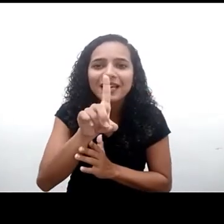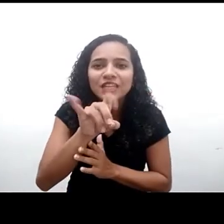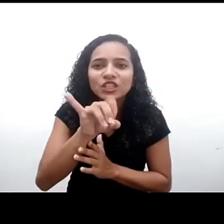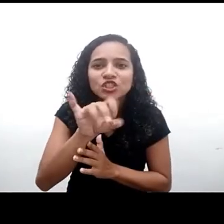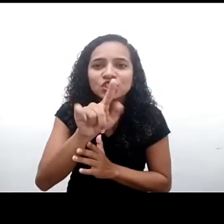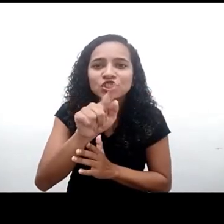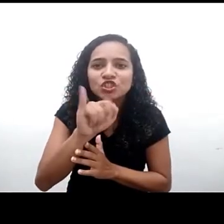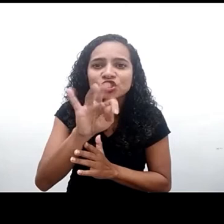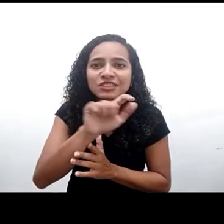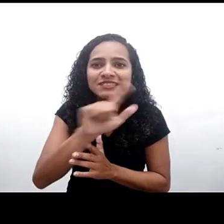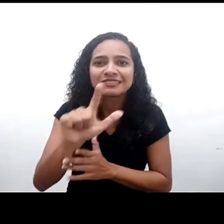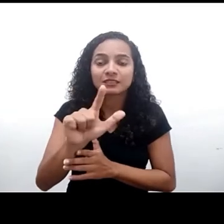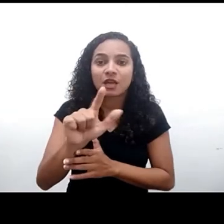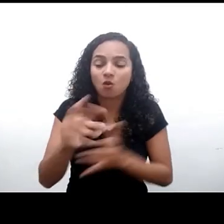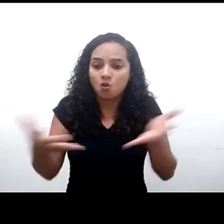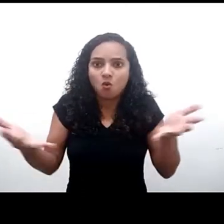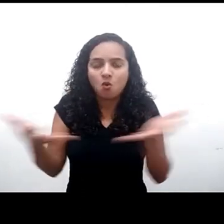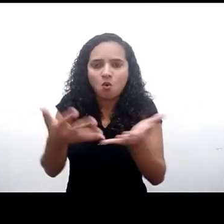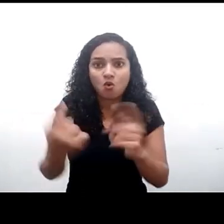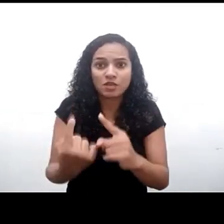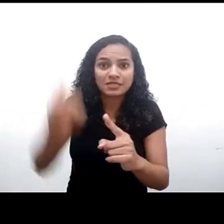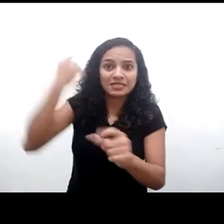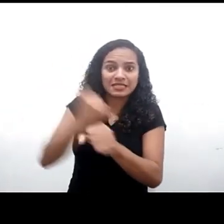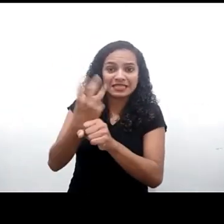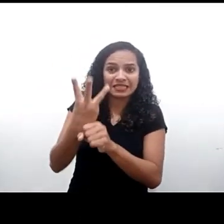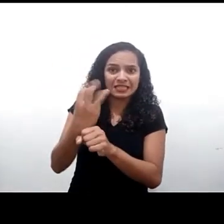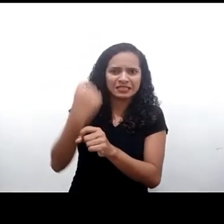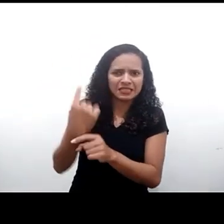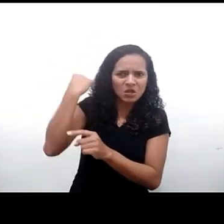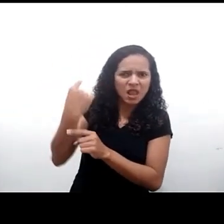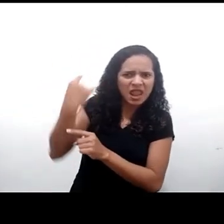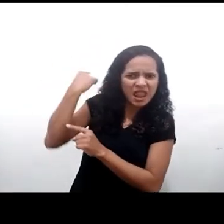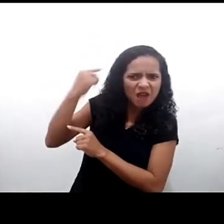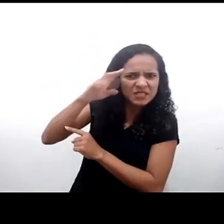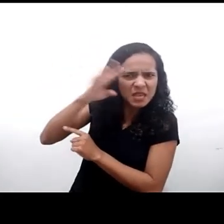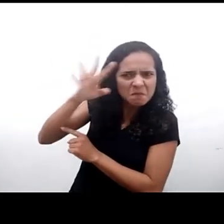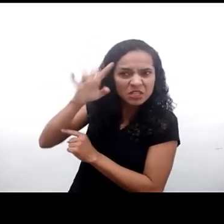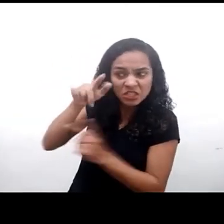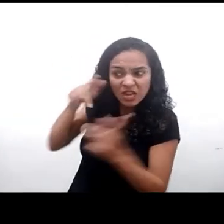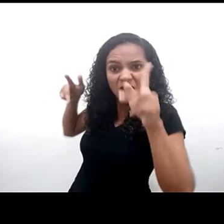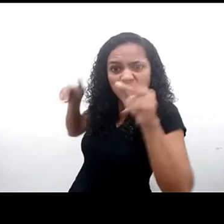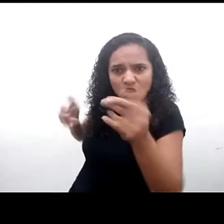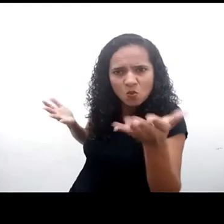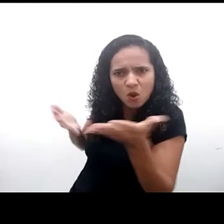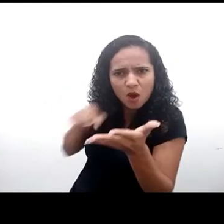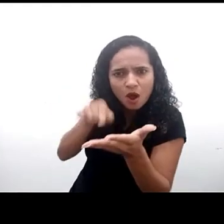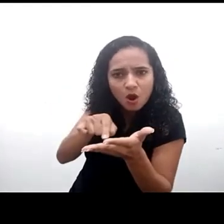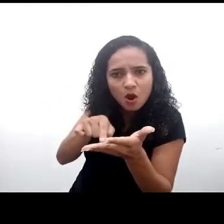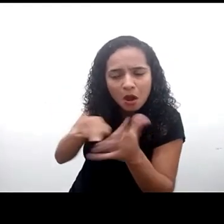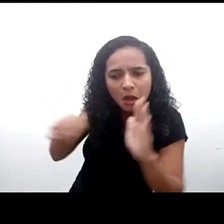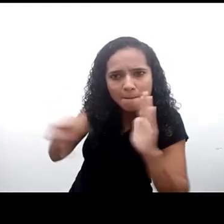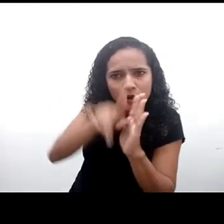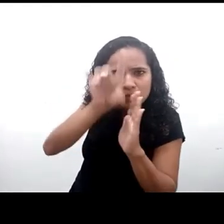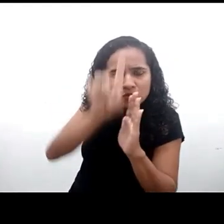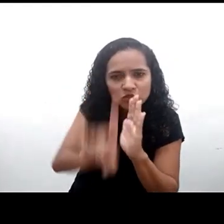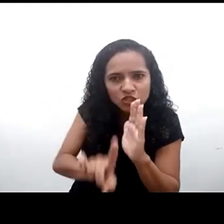nunca seria imaginável há 30 anos quando se escreveu sobre os direitos das crianças. Mas, como dizia o Nelson